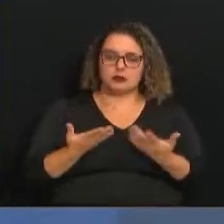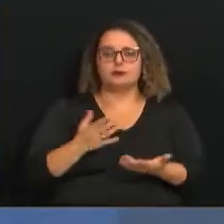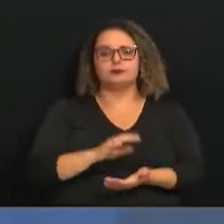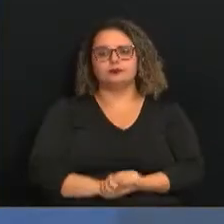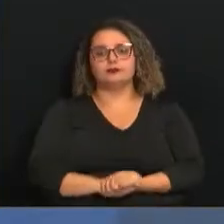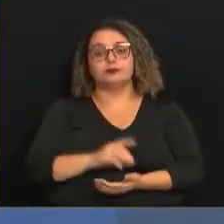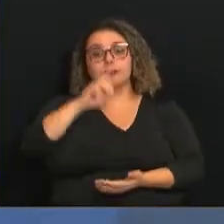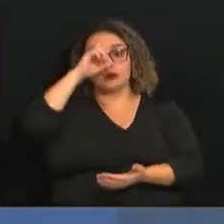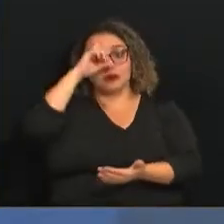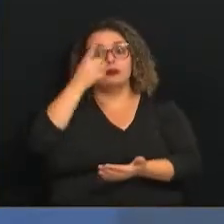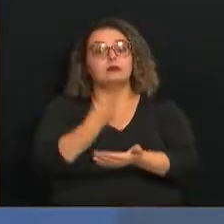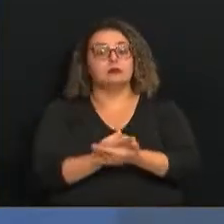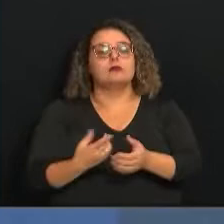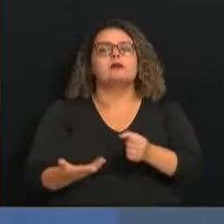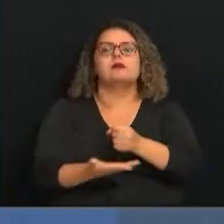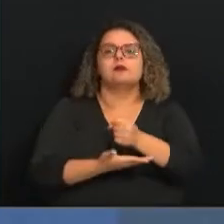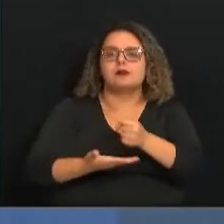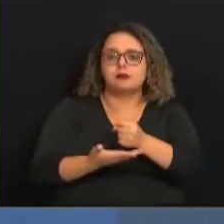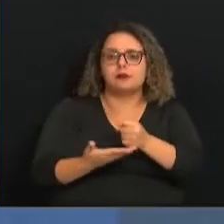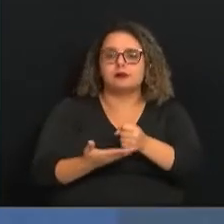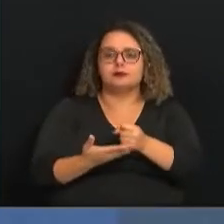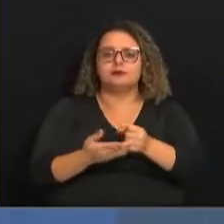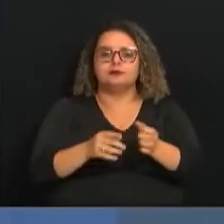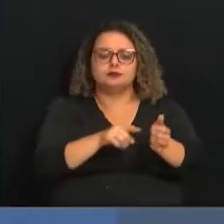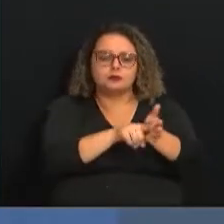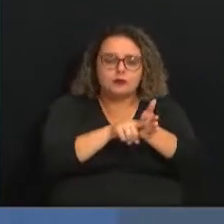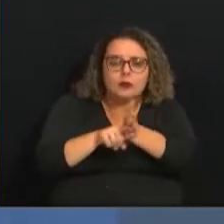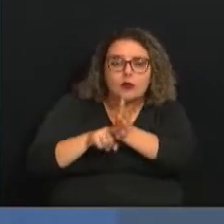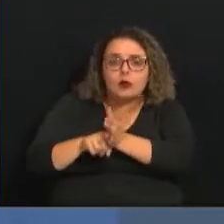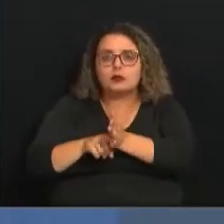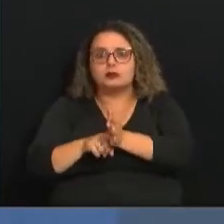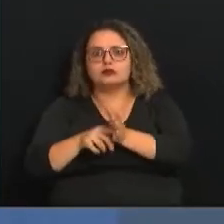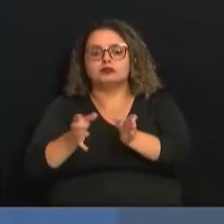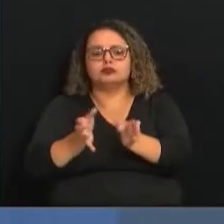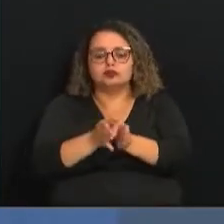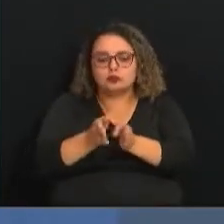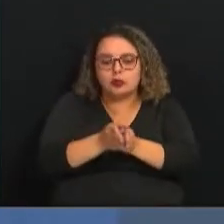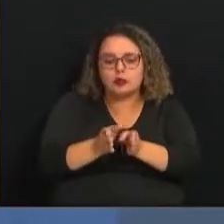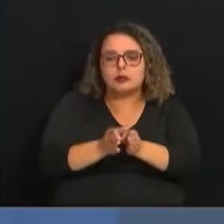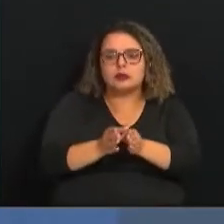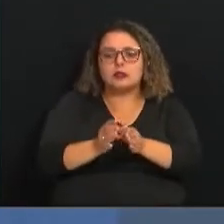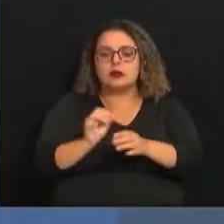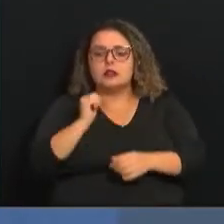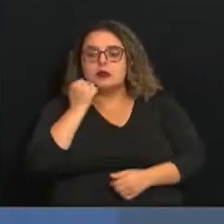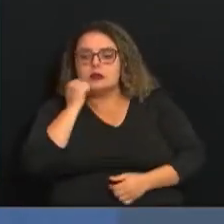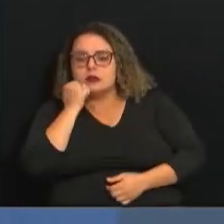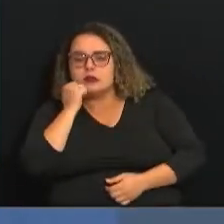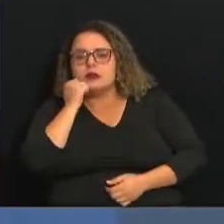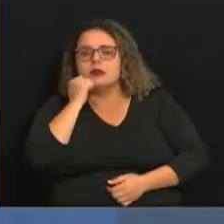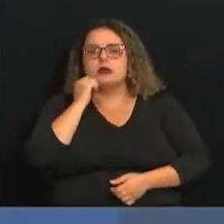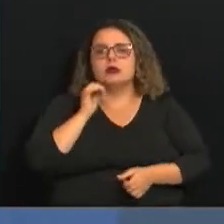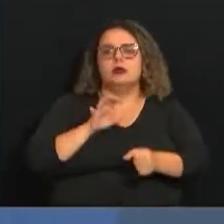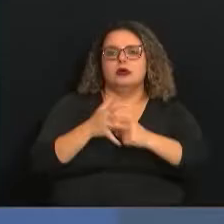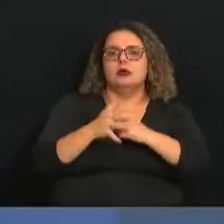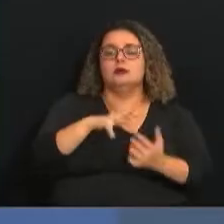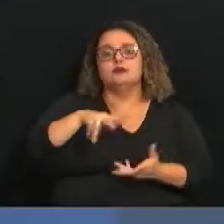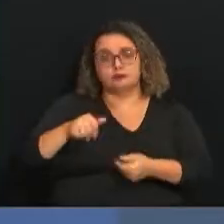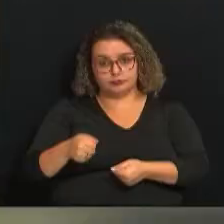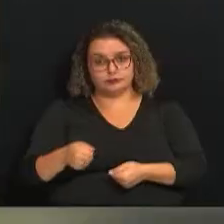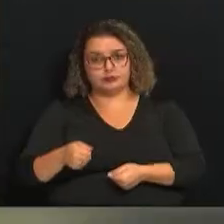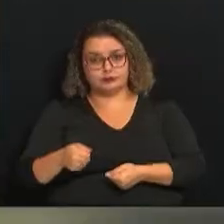é baseada em análises do Comitê Científico do Coronavírus de São Paulo. O grupo de especialistas levou em